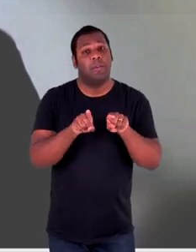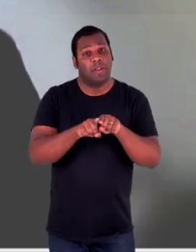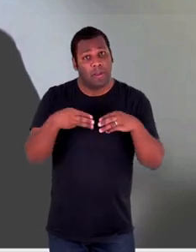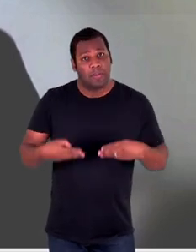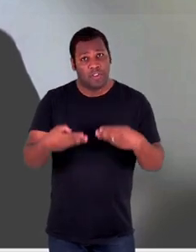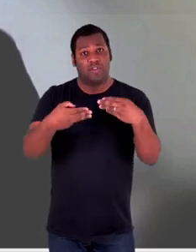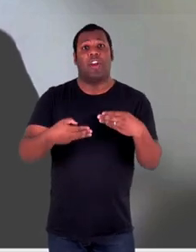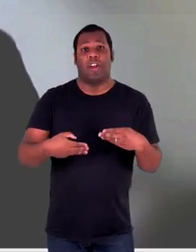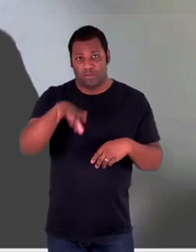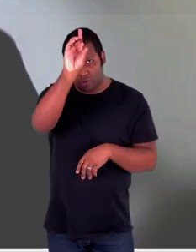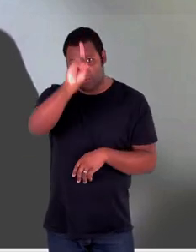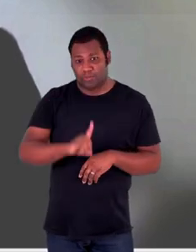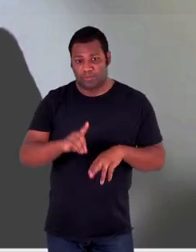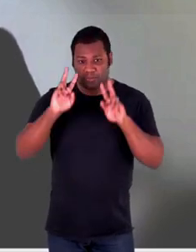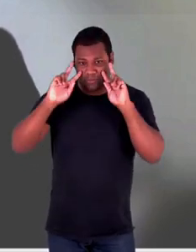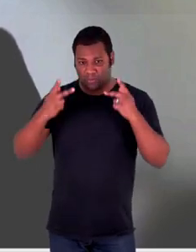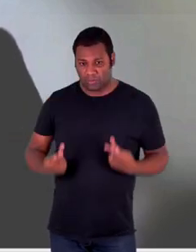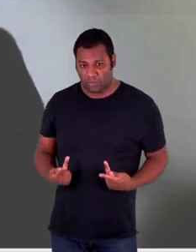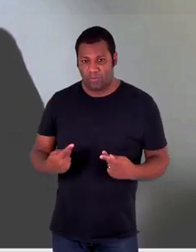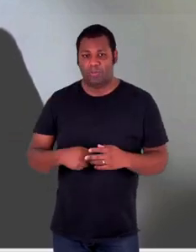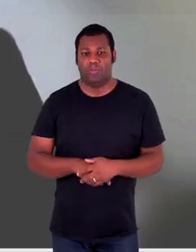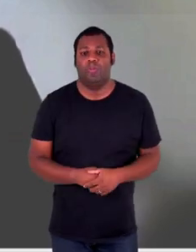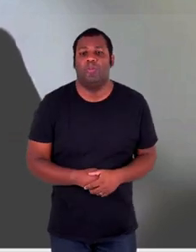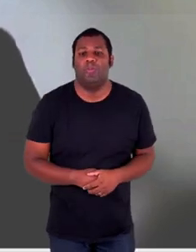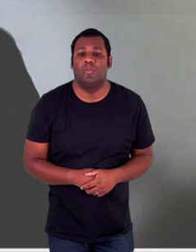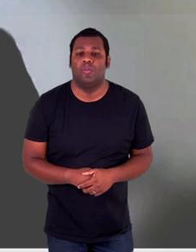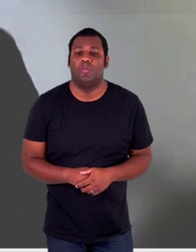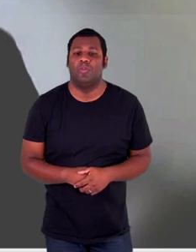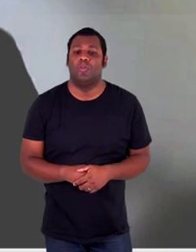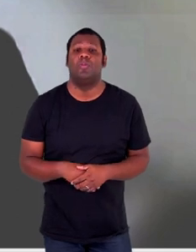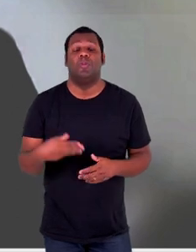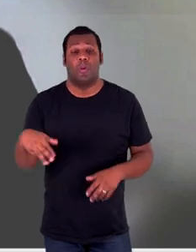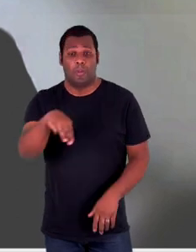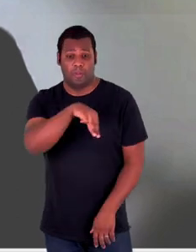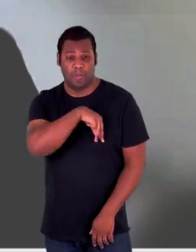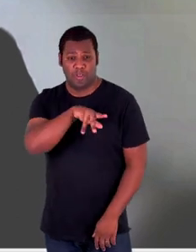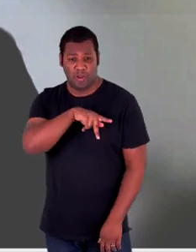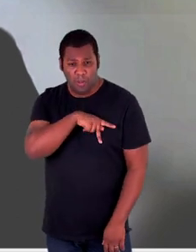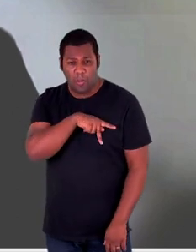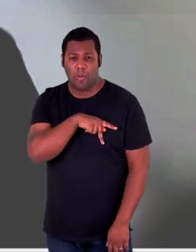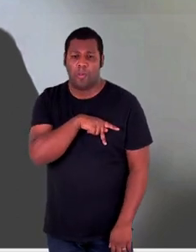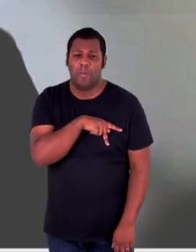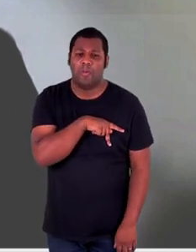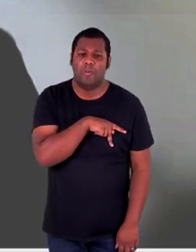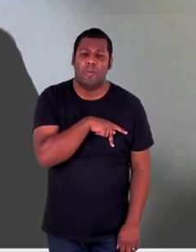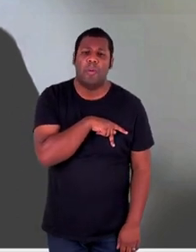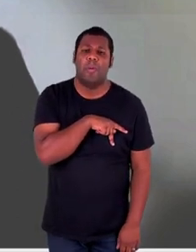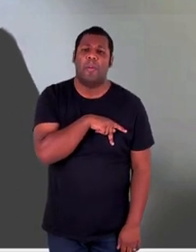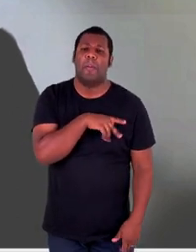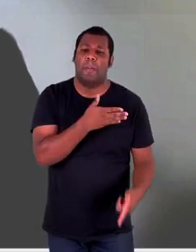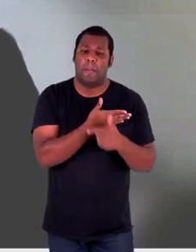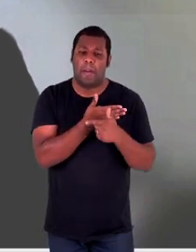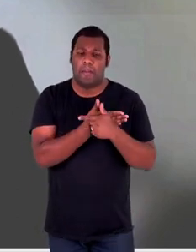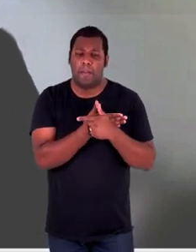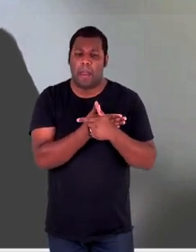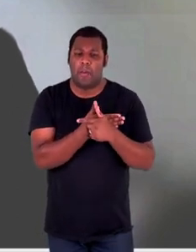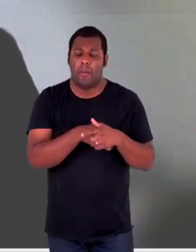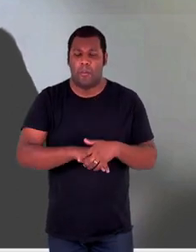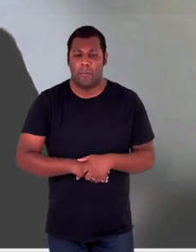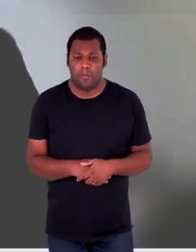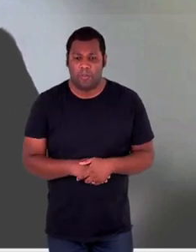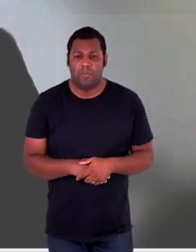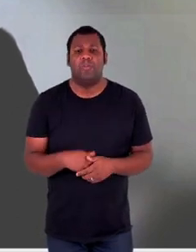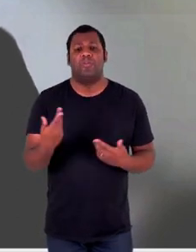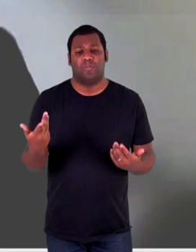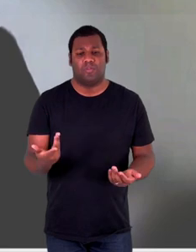uma política interiorizada. Já no âmbito do próprio Ministério Público nós estamos nos referindo aqui ao que seja a